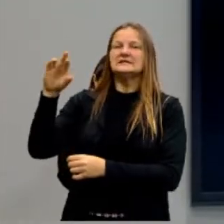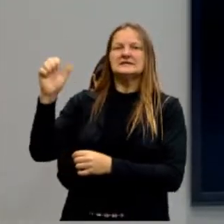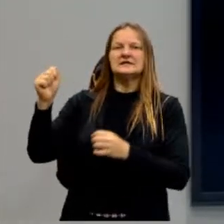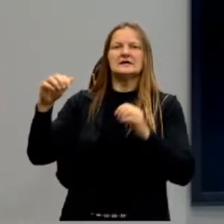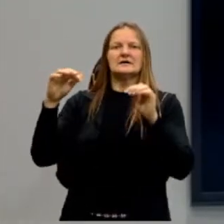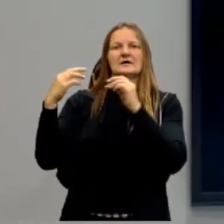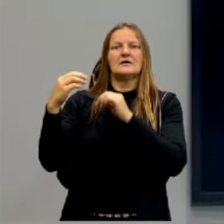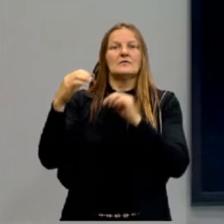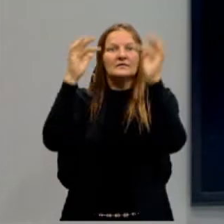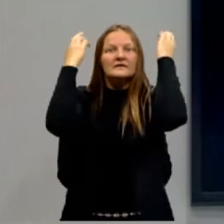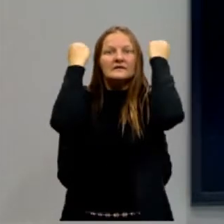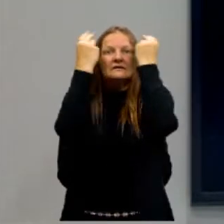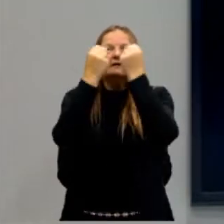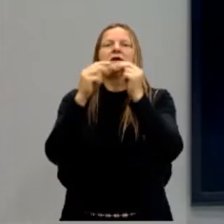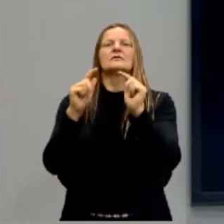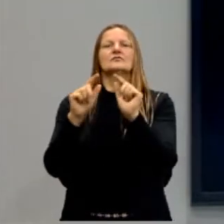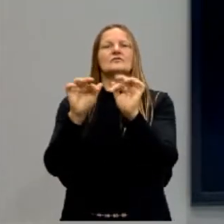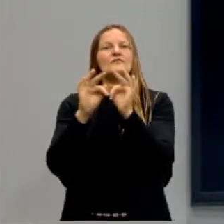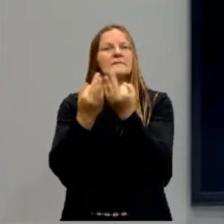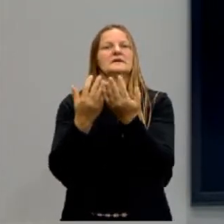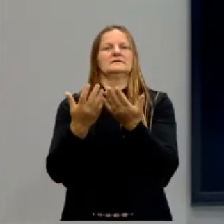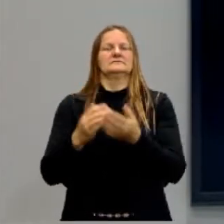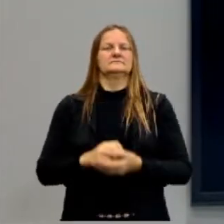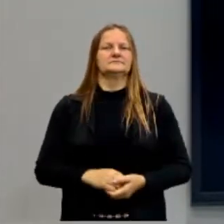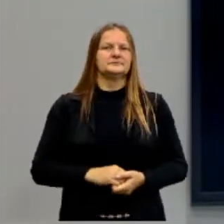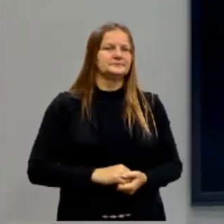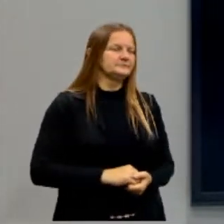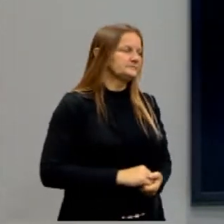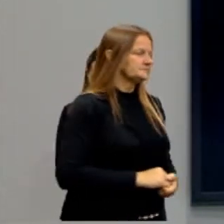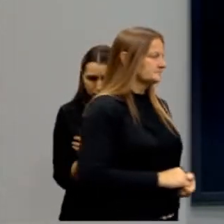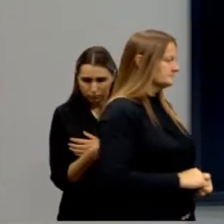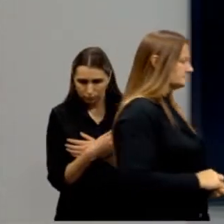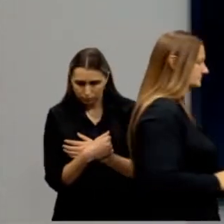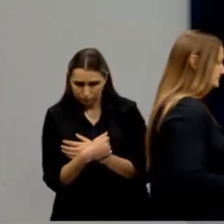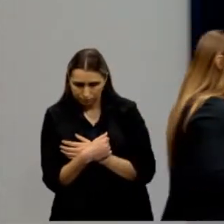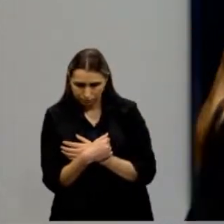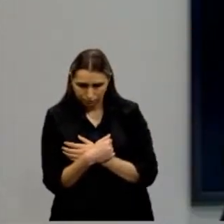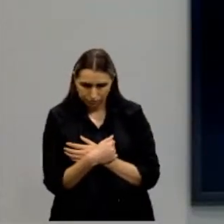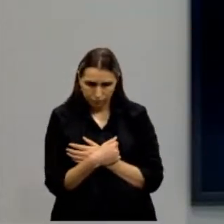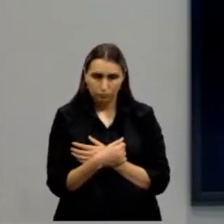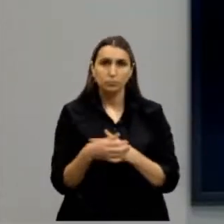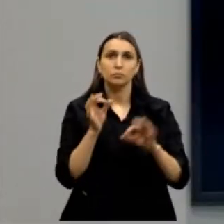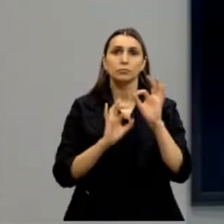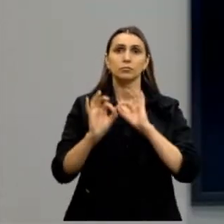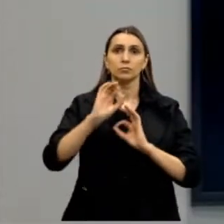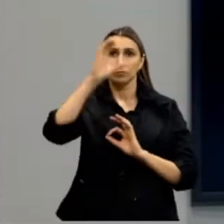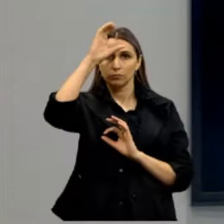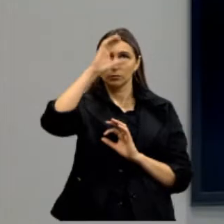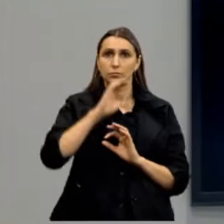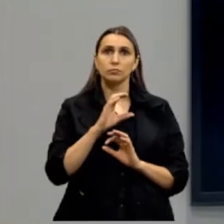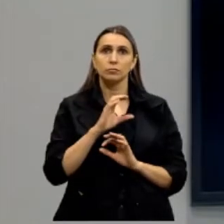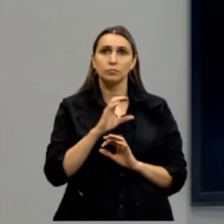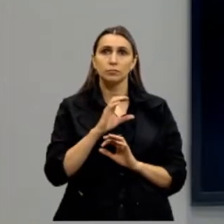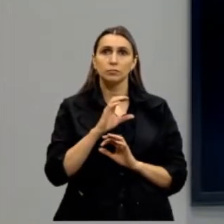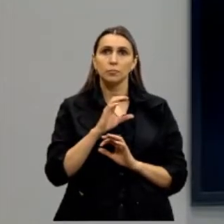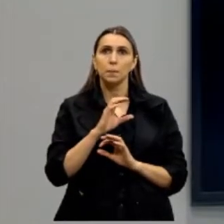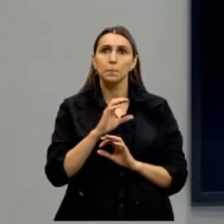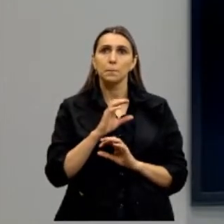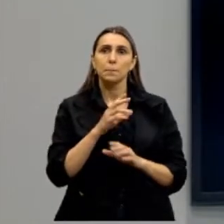chefe de família, a palavra é chefe de família. Organizando os cidadãos para a chamada tá politica.